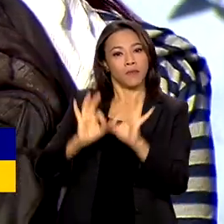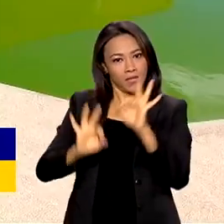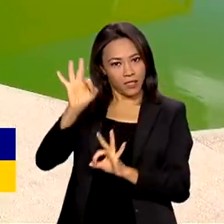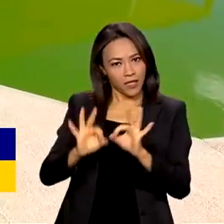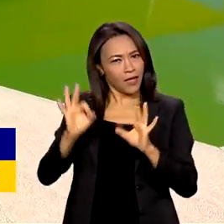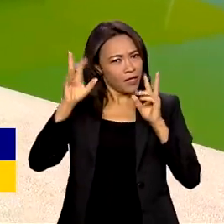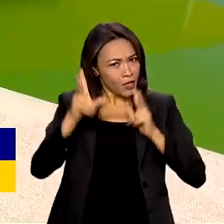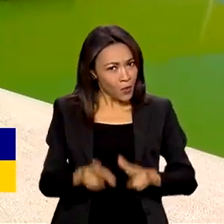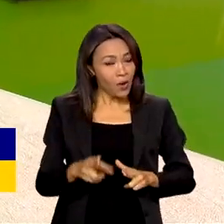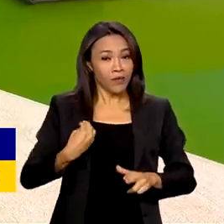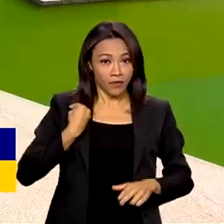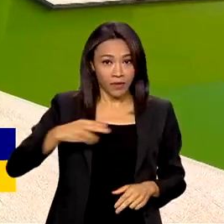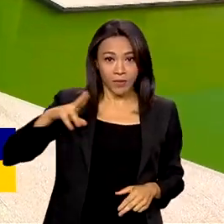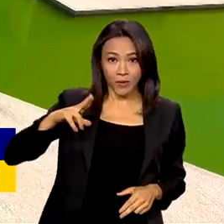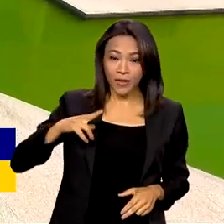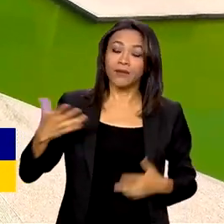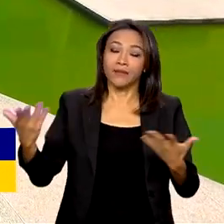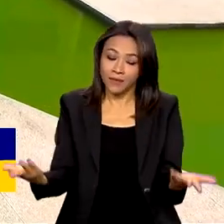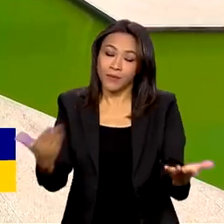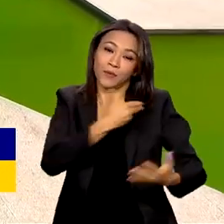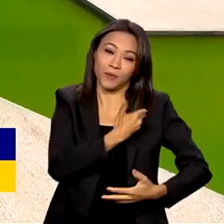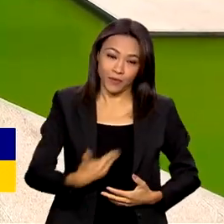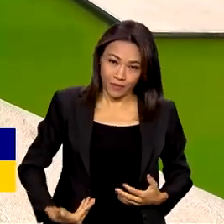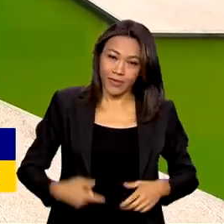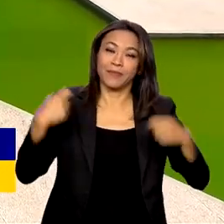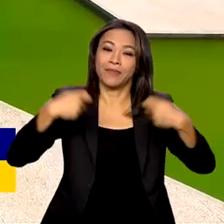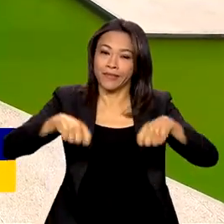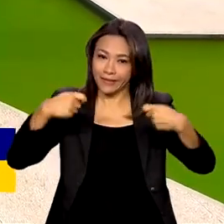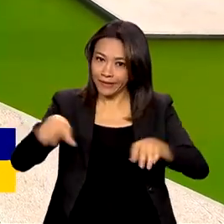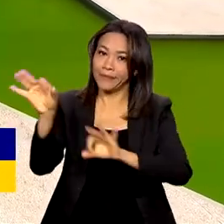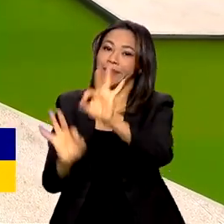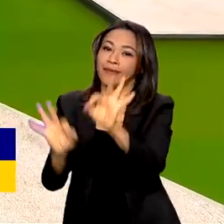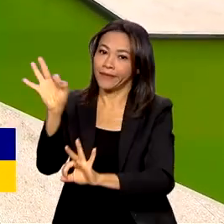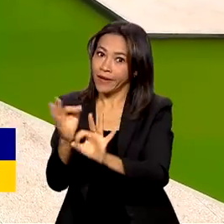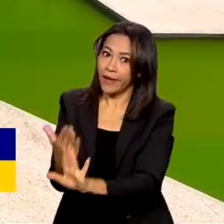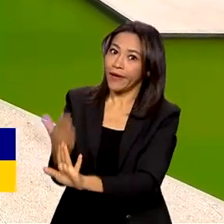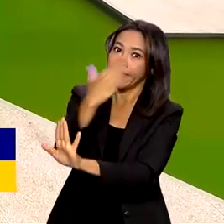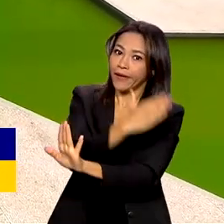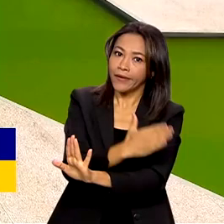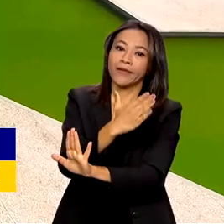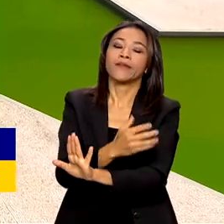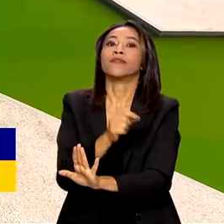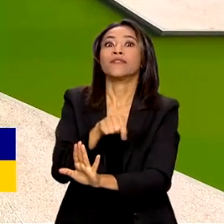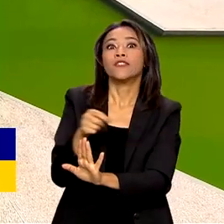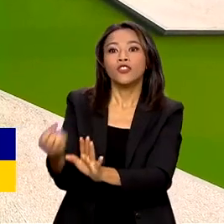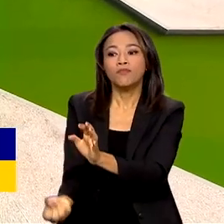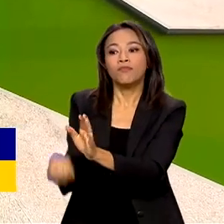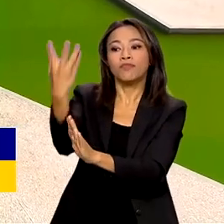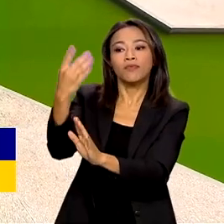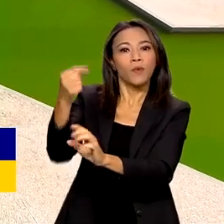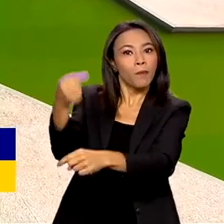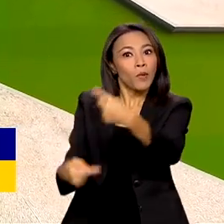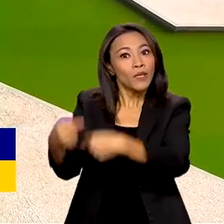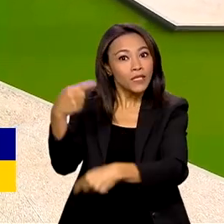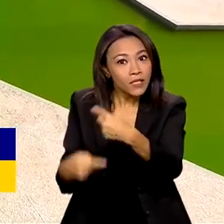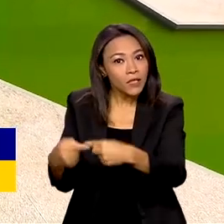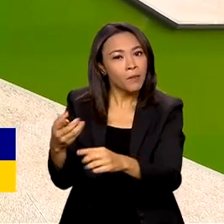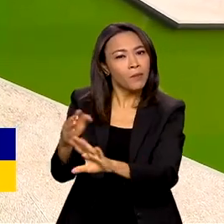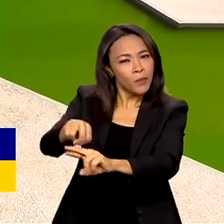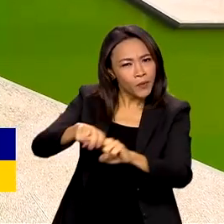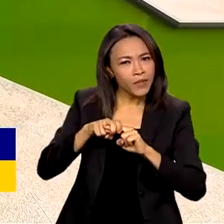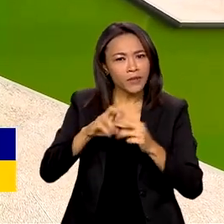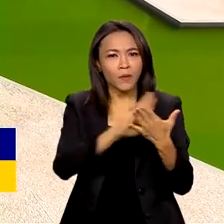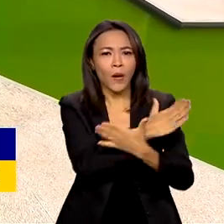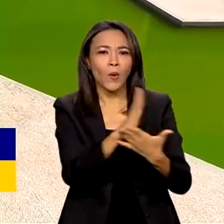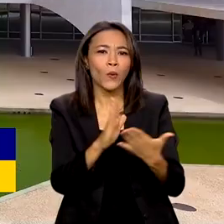pessoal, o governo precisa planejar antes de pôr em prática políticas públicas. Para isso, alguns documentos